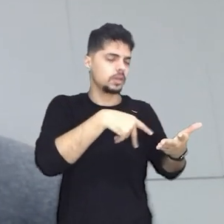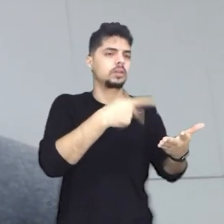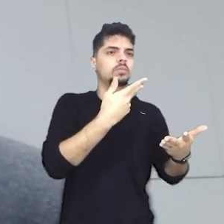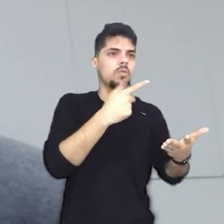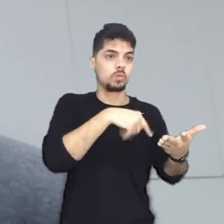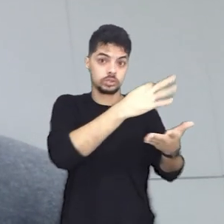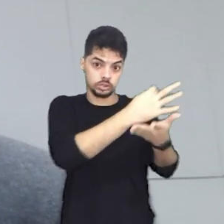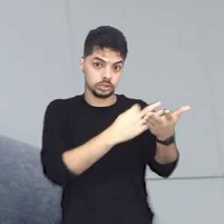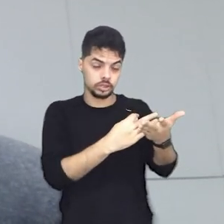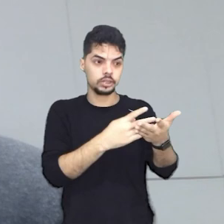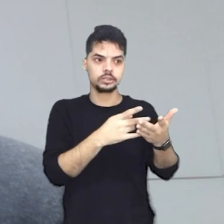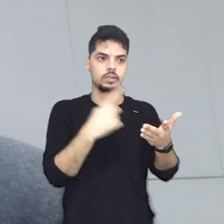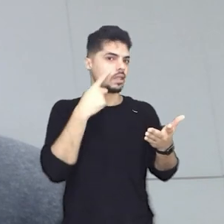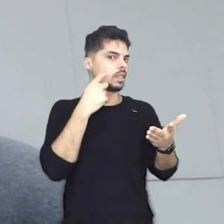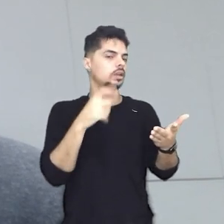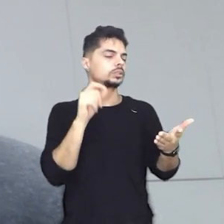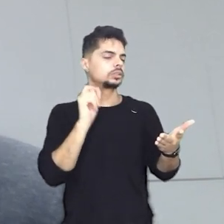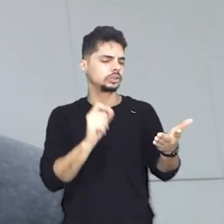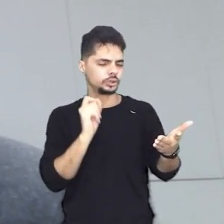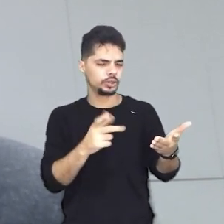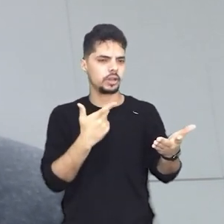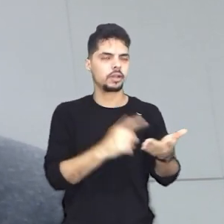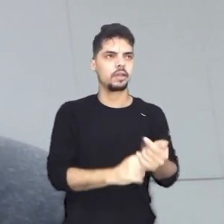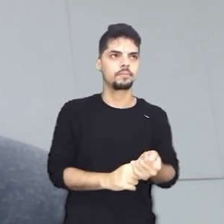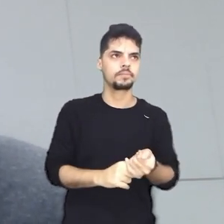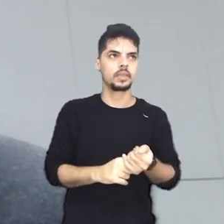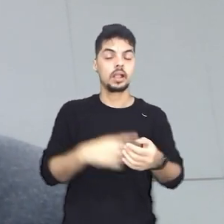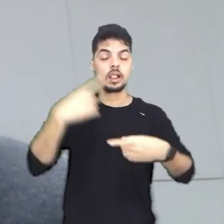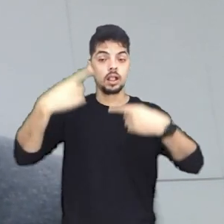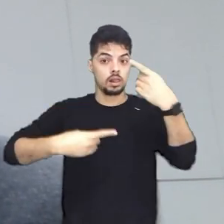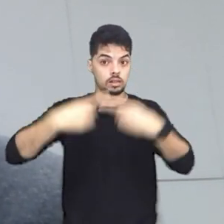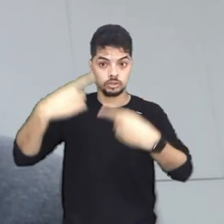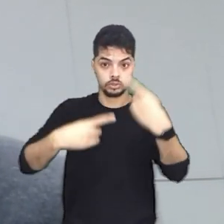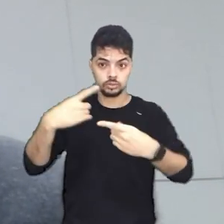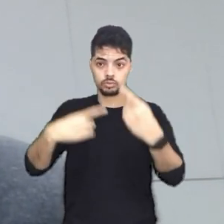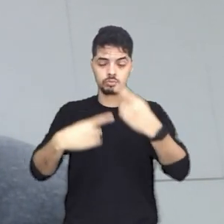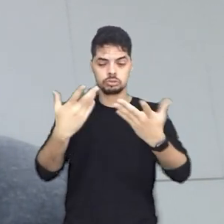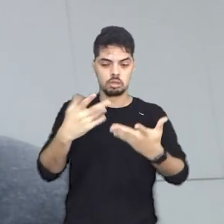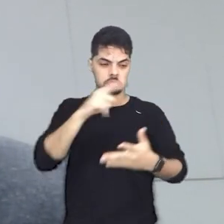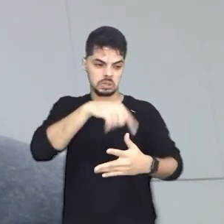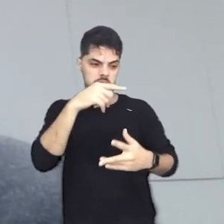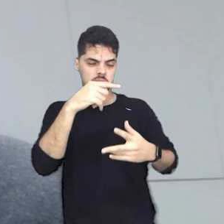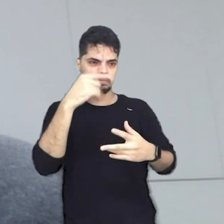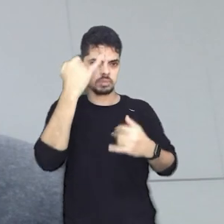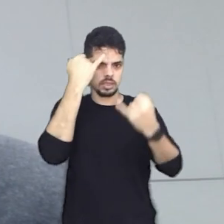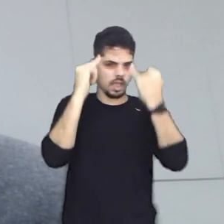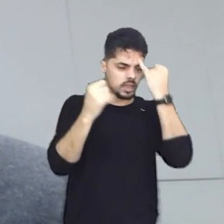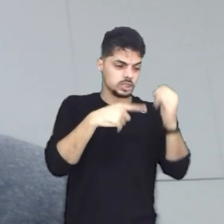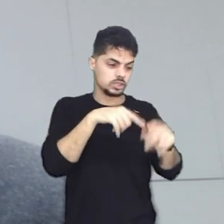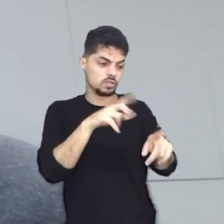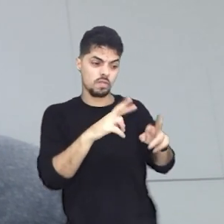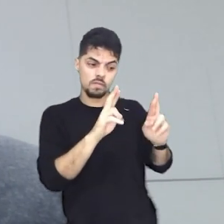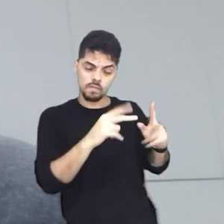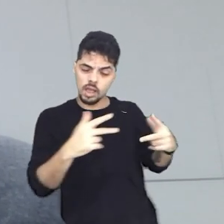Ao longo do texto da professora Heloisa, é interessante notar que